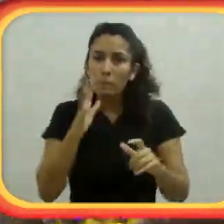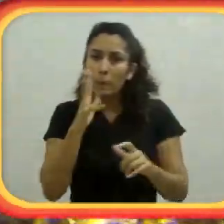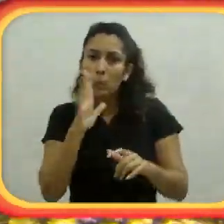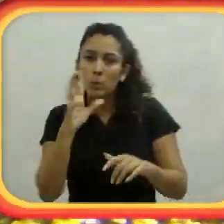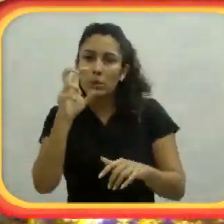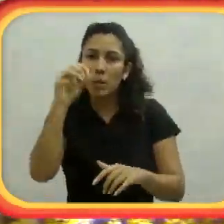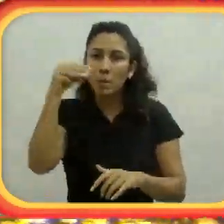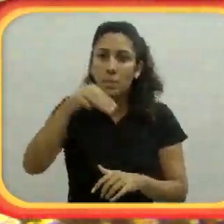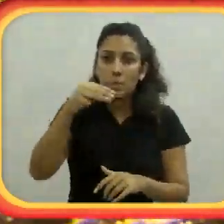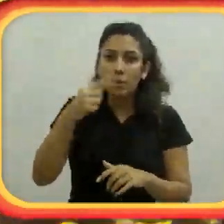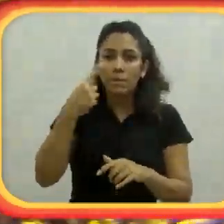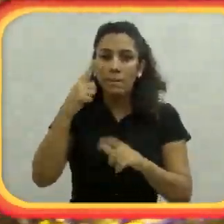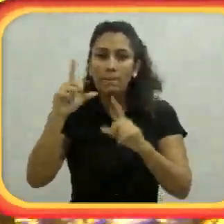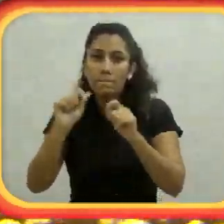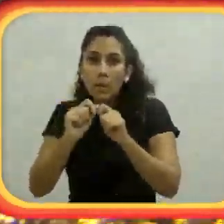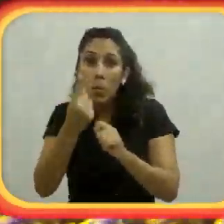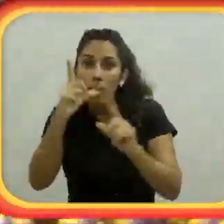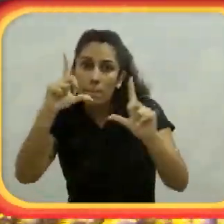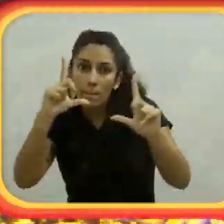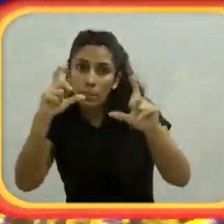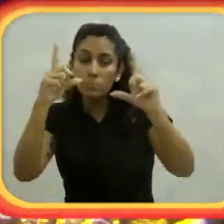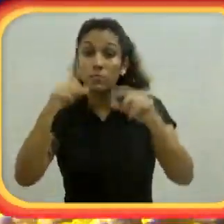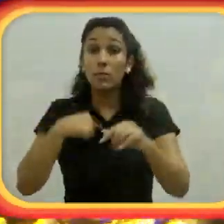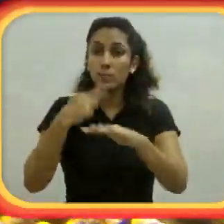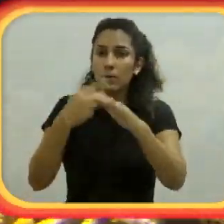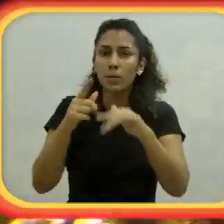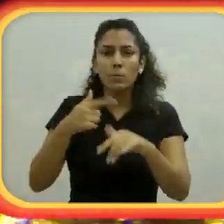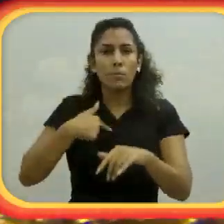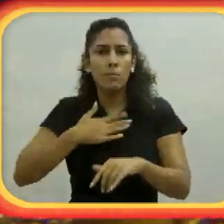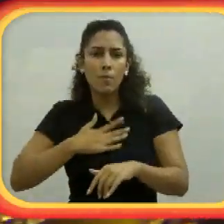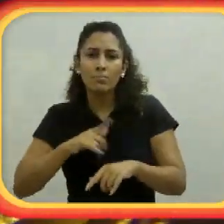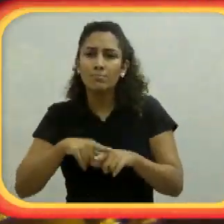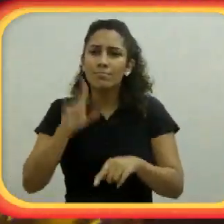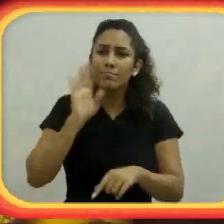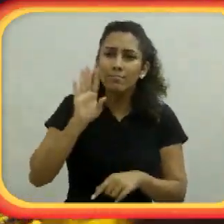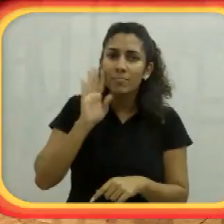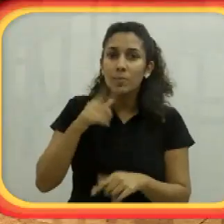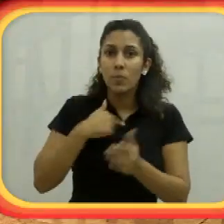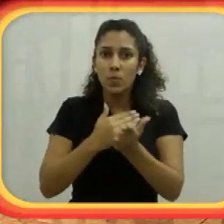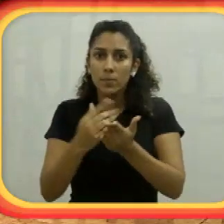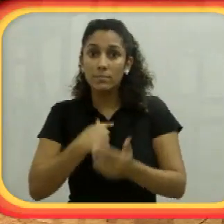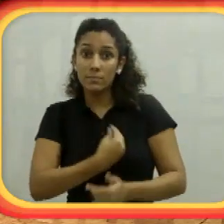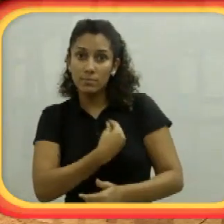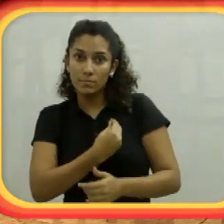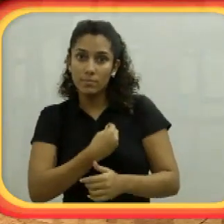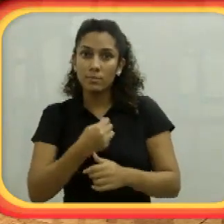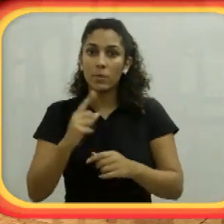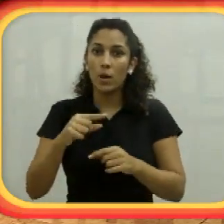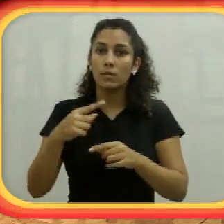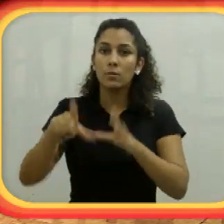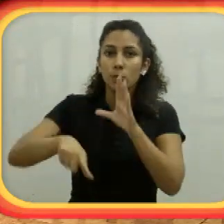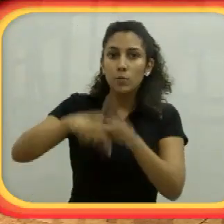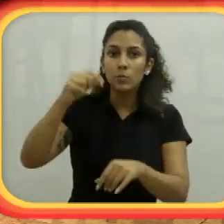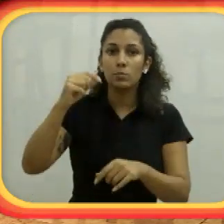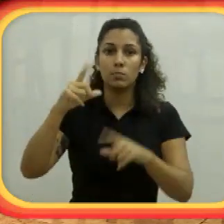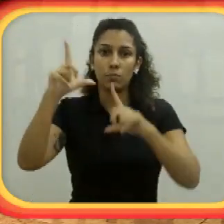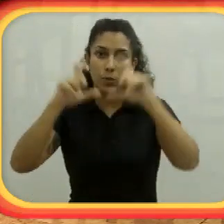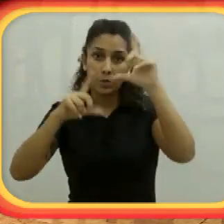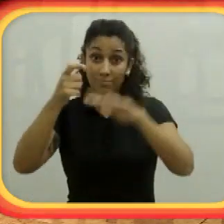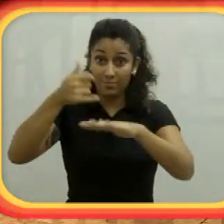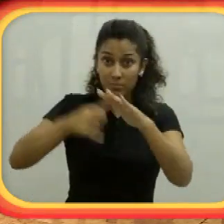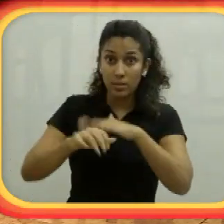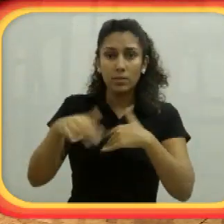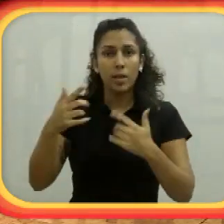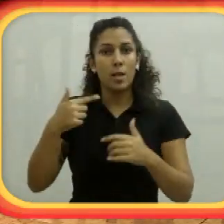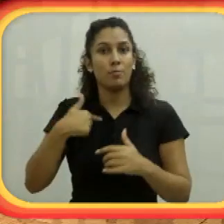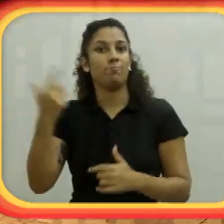demoro 50 minutos para fazer uma foto. Então, é um mergulho bem calmo, bem legal. Aí, acabei começando a participar